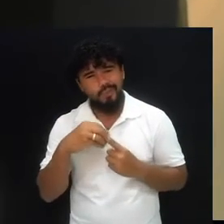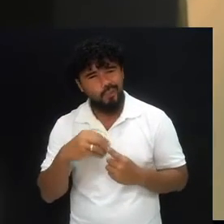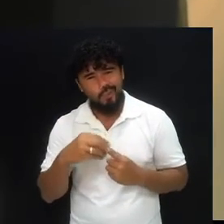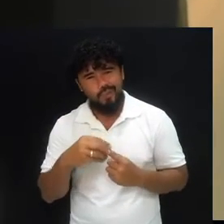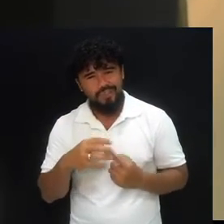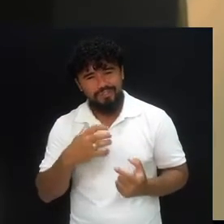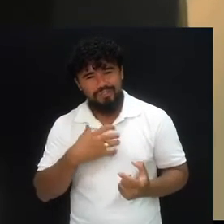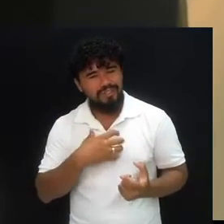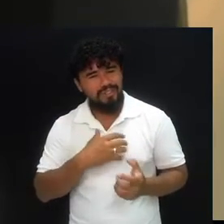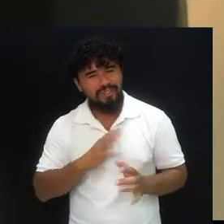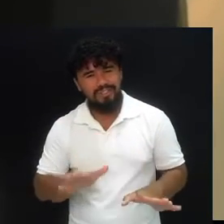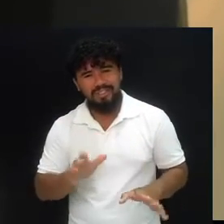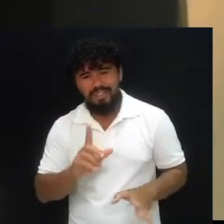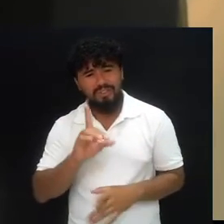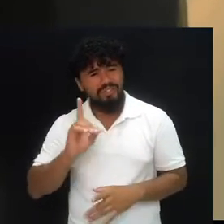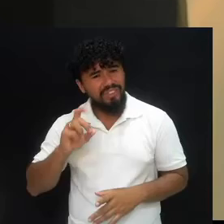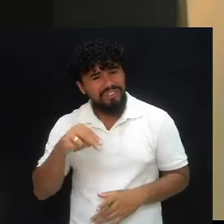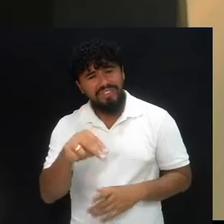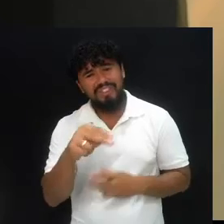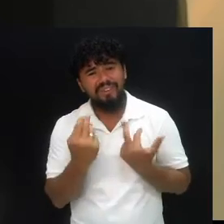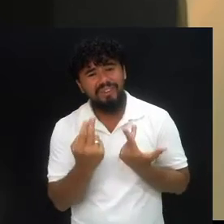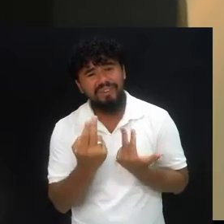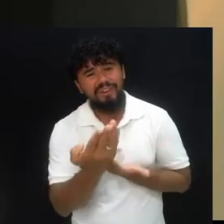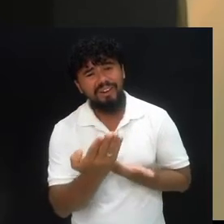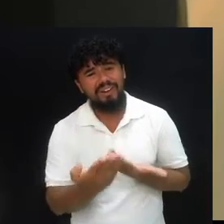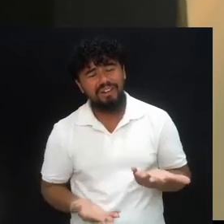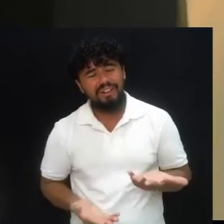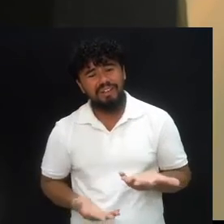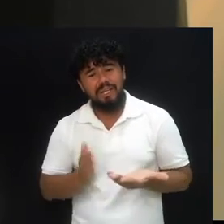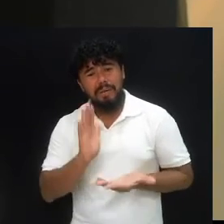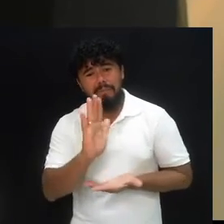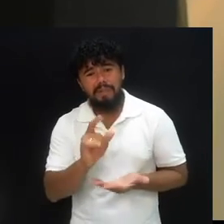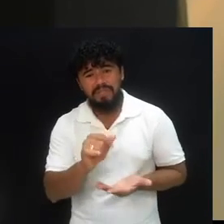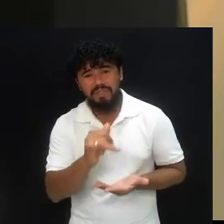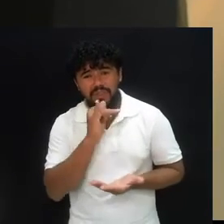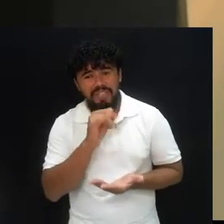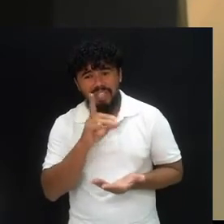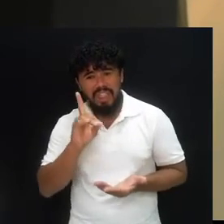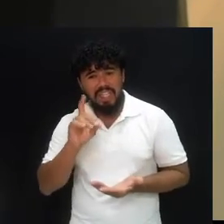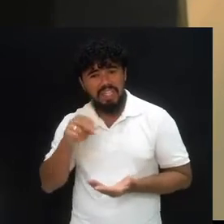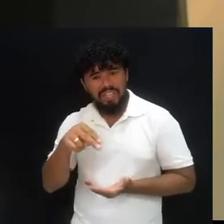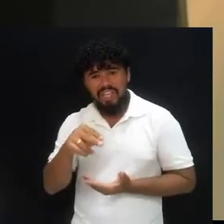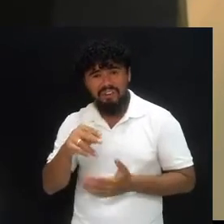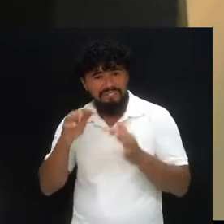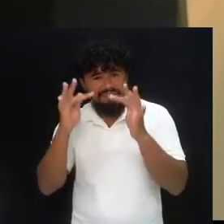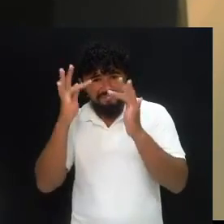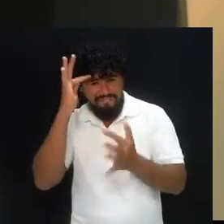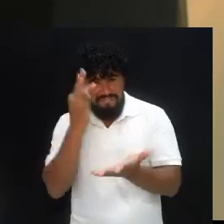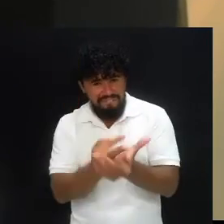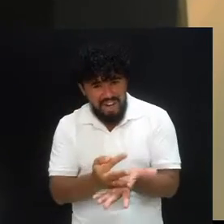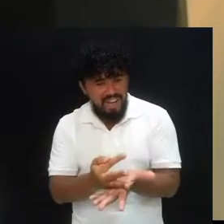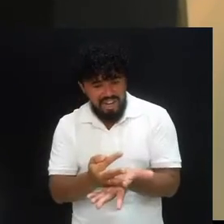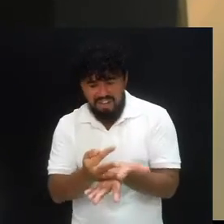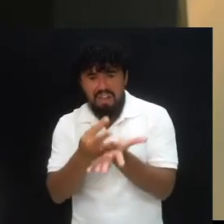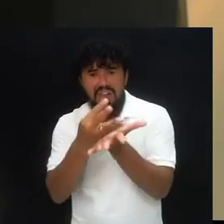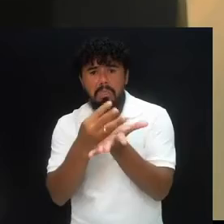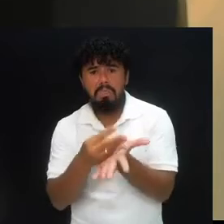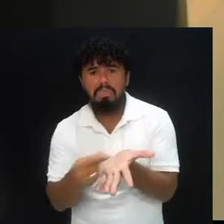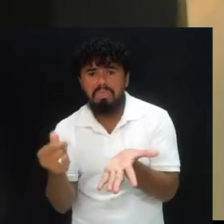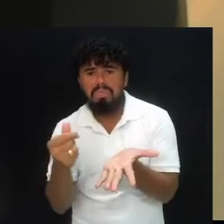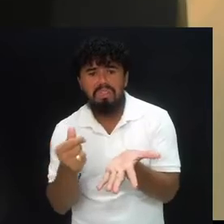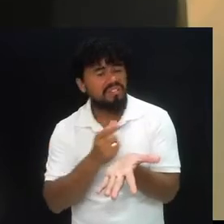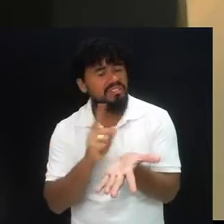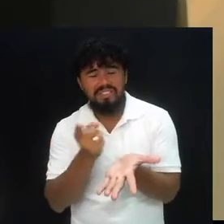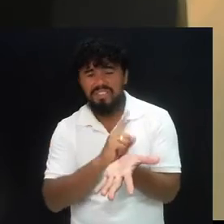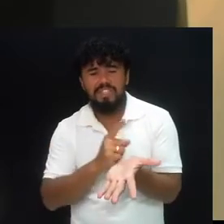isso. Daniel, ele enfrentou exatamente isso. Mas isso não fez quebrar a sua fé. Ele não tinha uma fé de porcelana. Ele